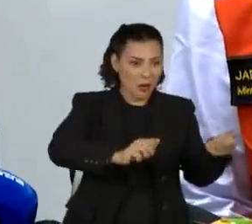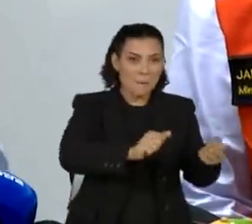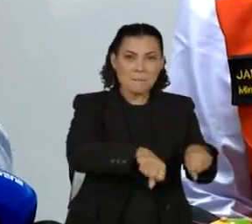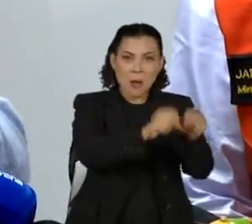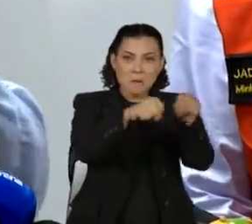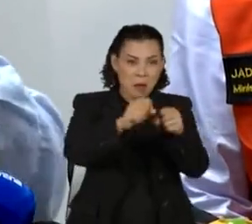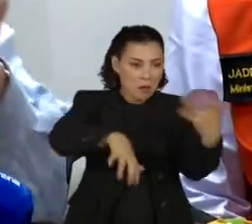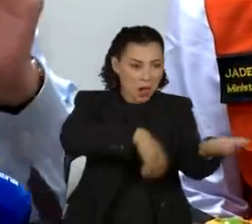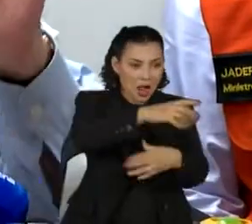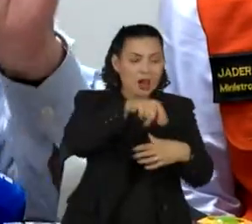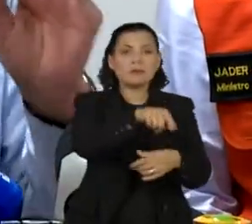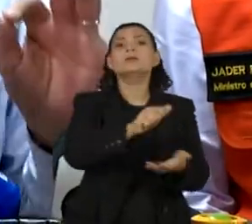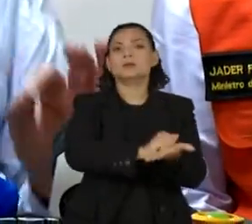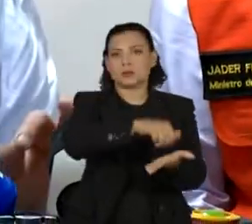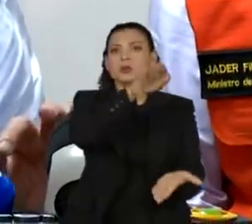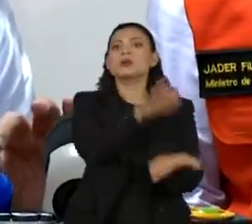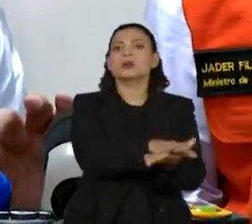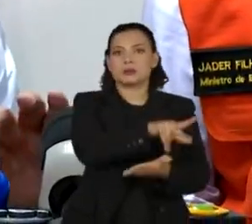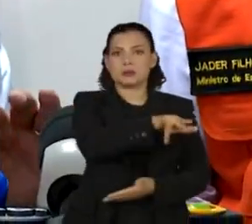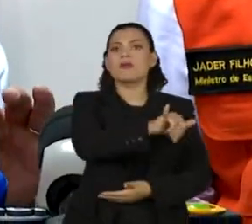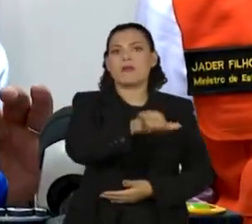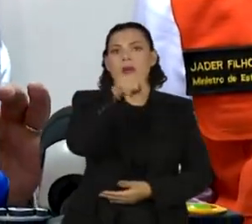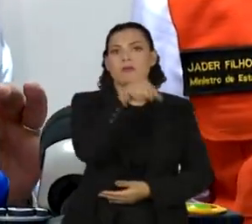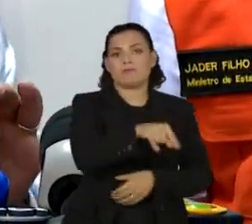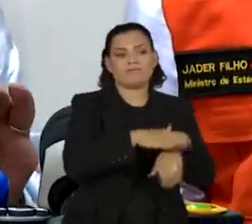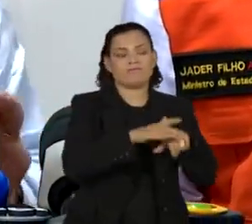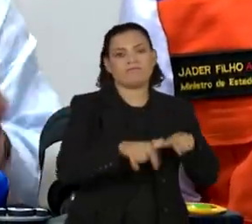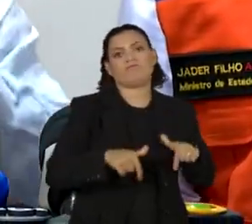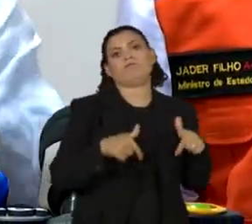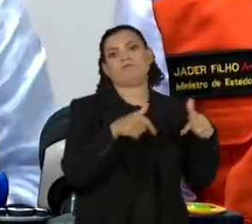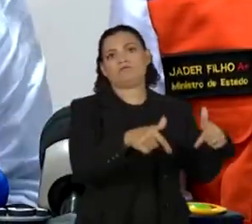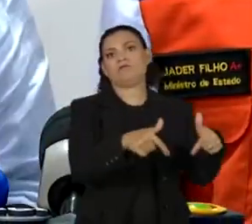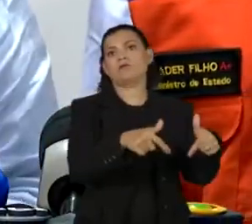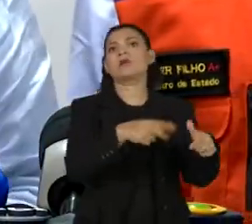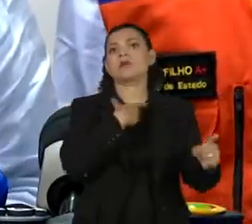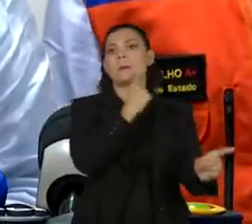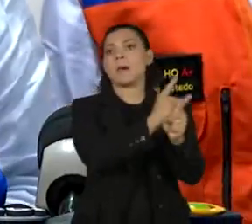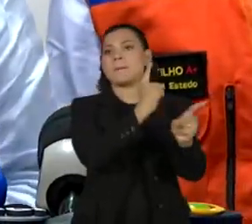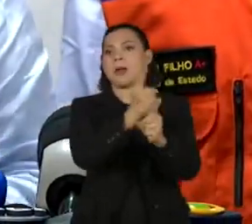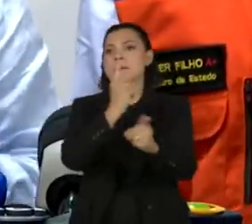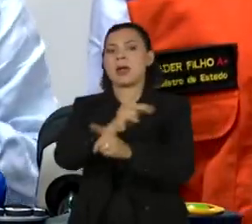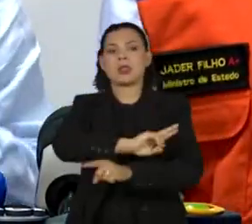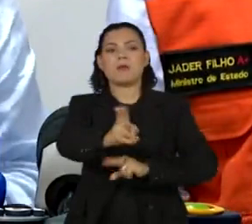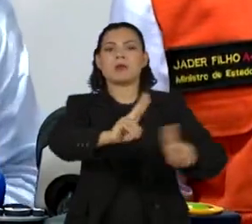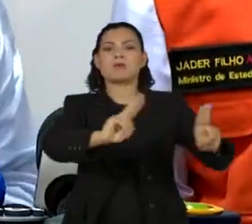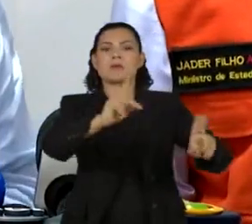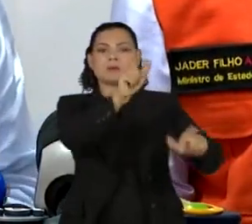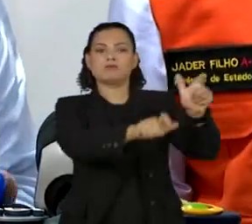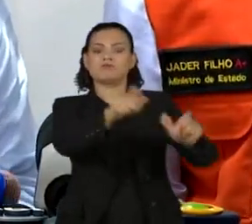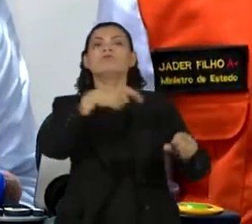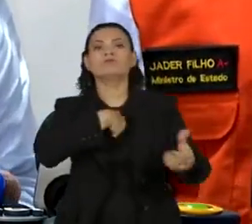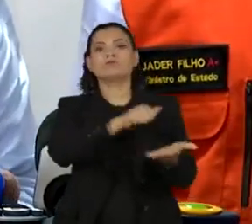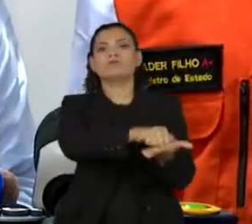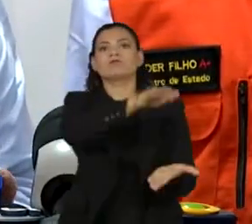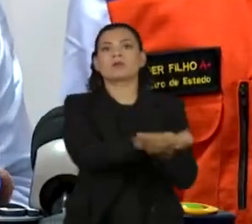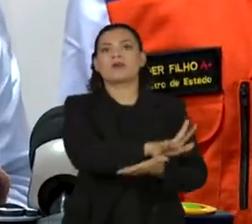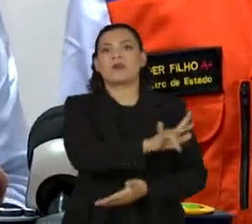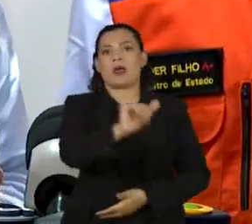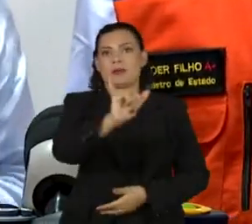Todas essas pessoas que fizeram isso serão encontradas e serão punidas.